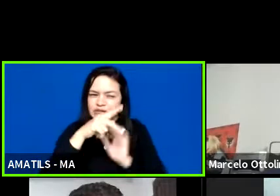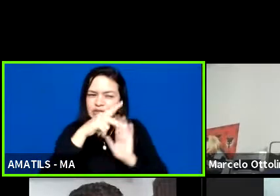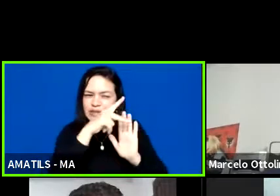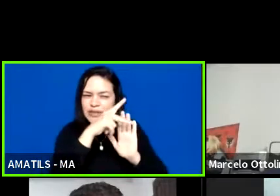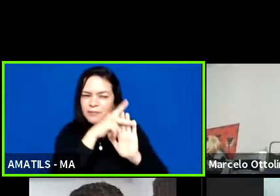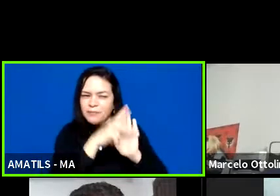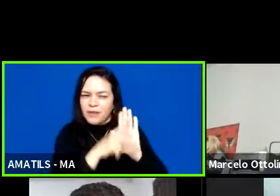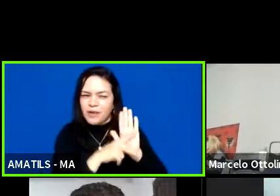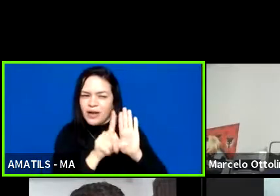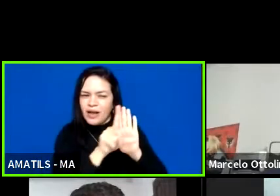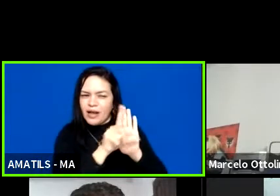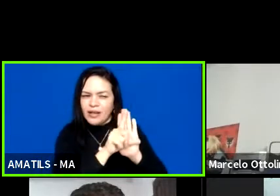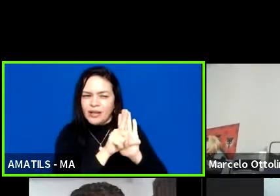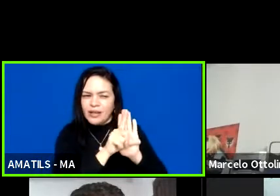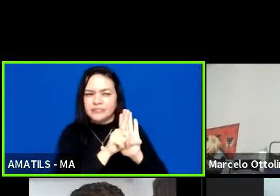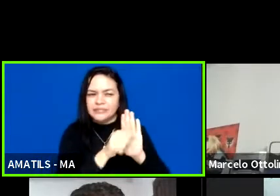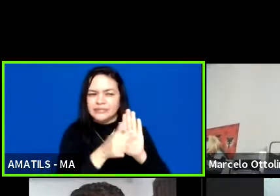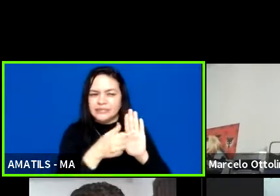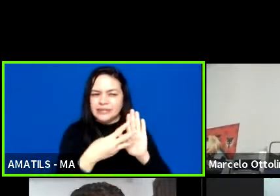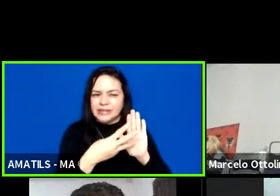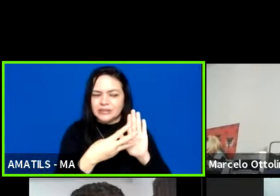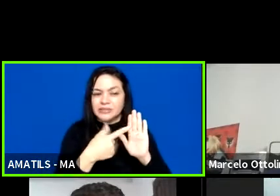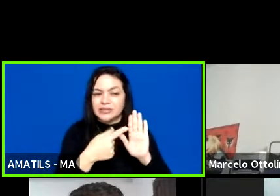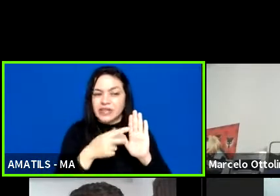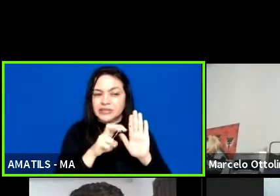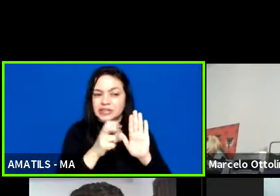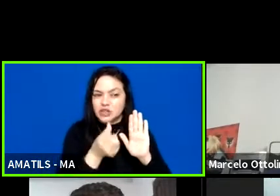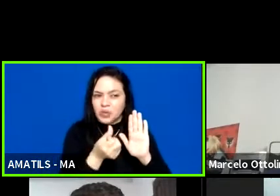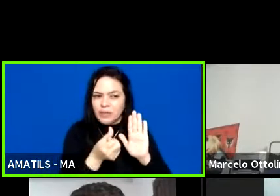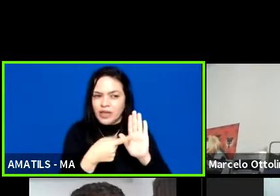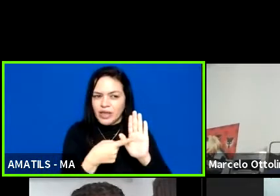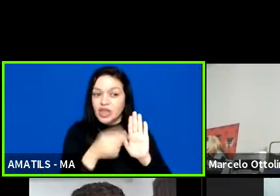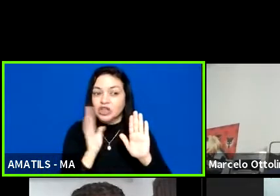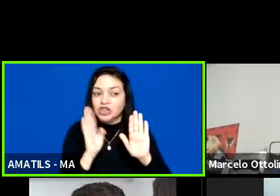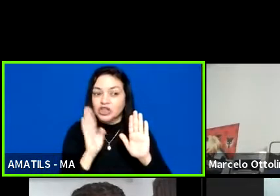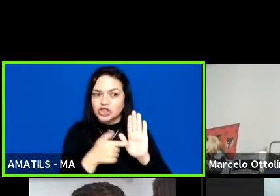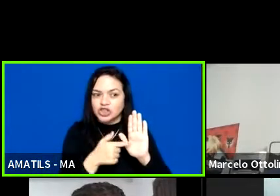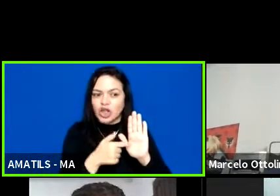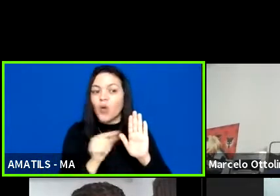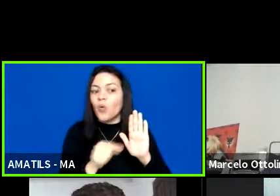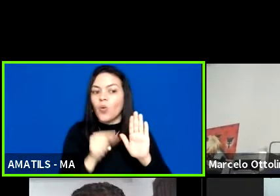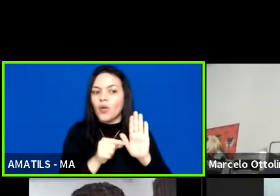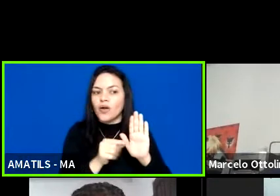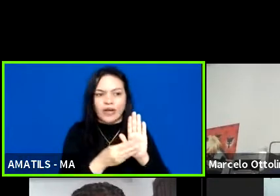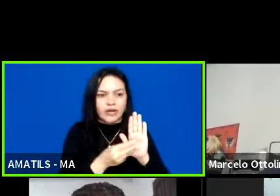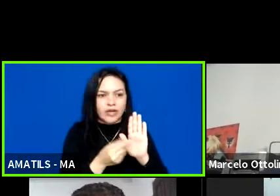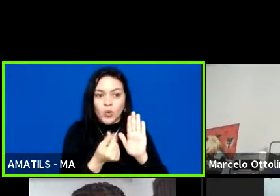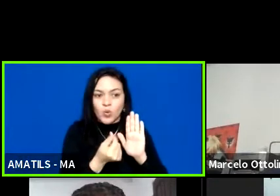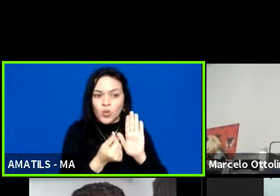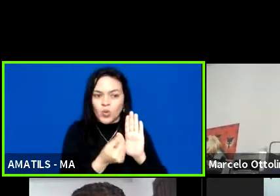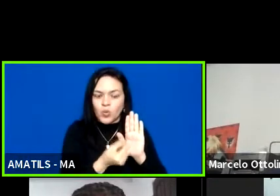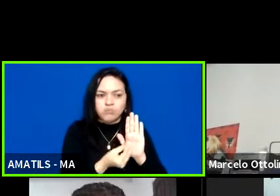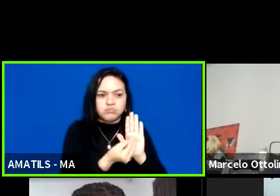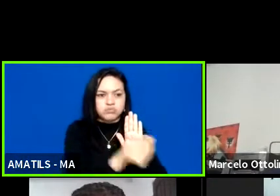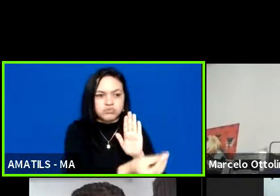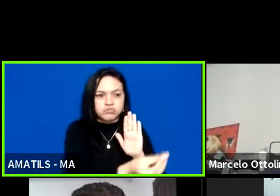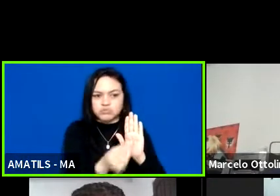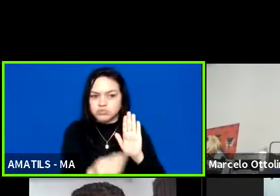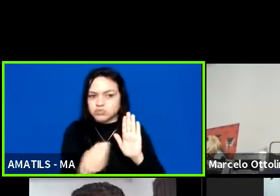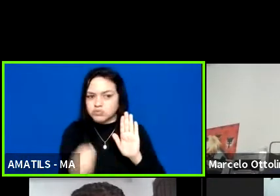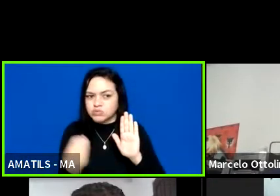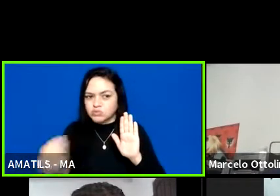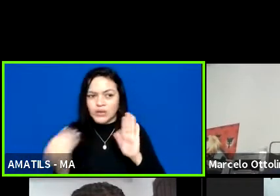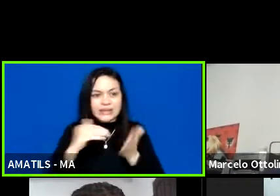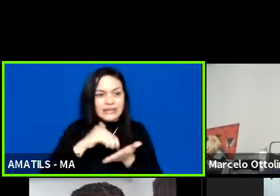a lei 13.756, ela já destina para as secretarias de estado de